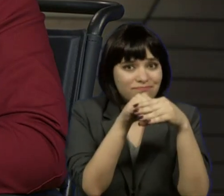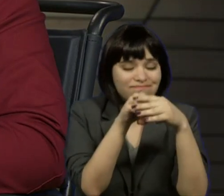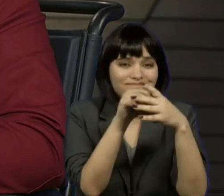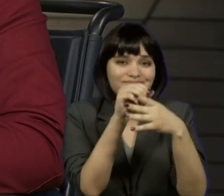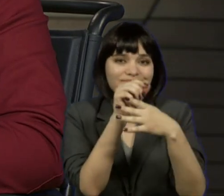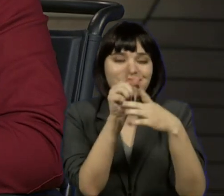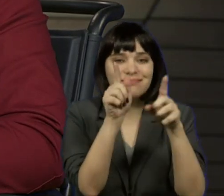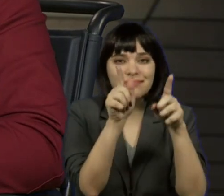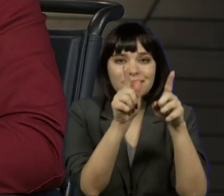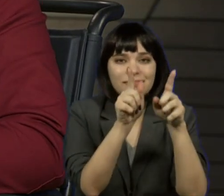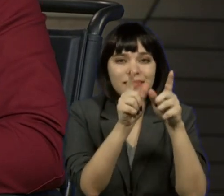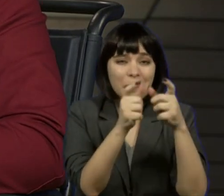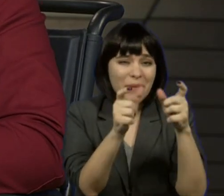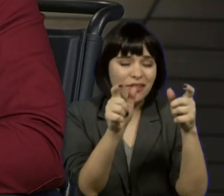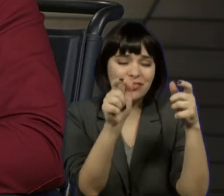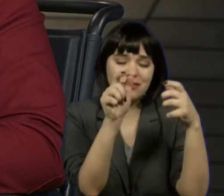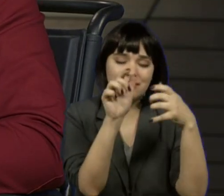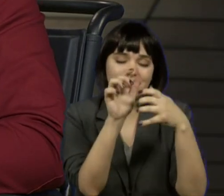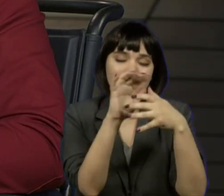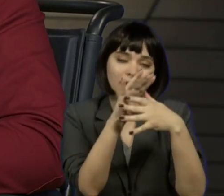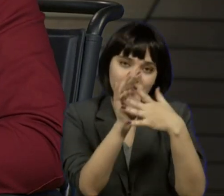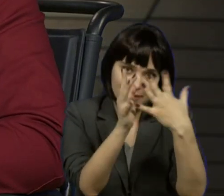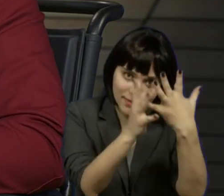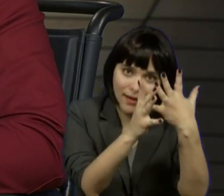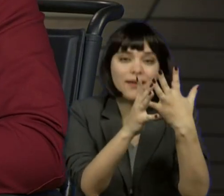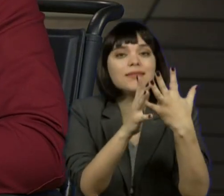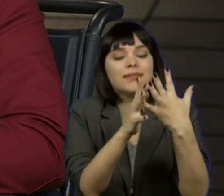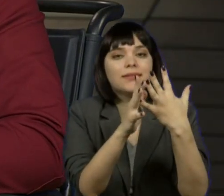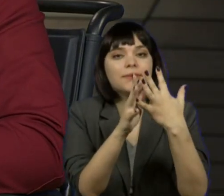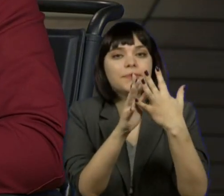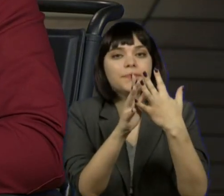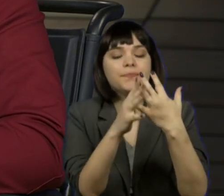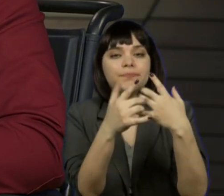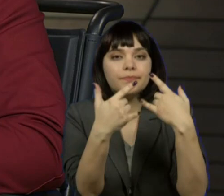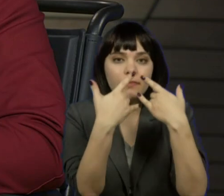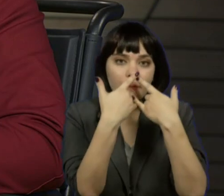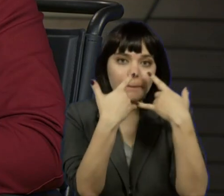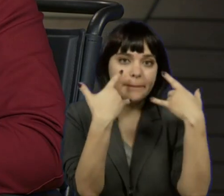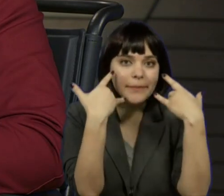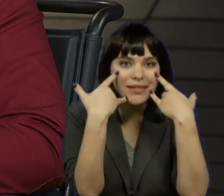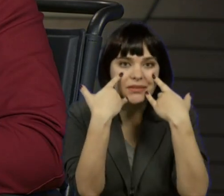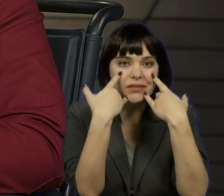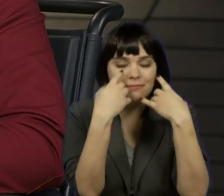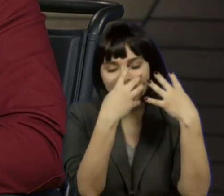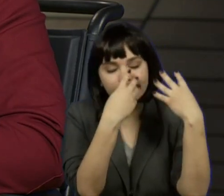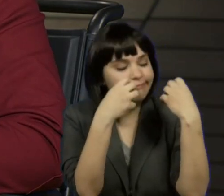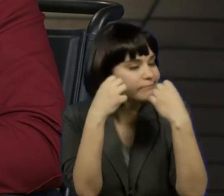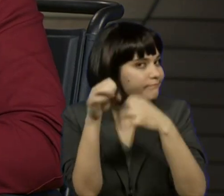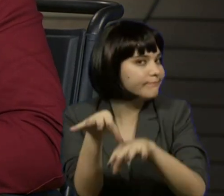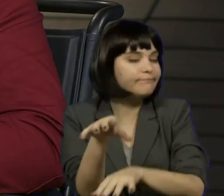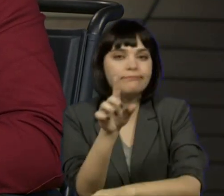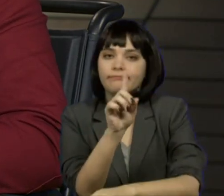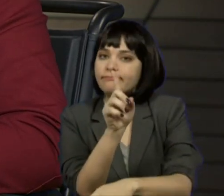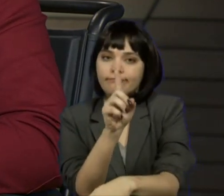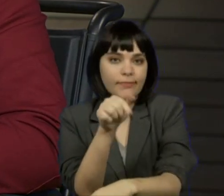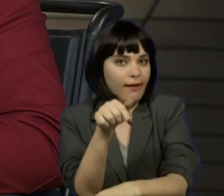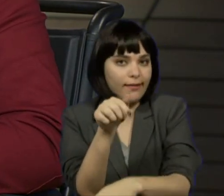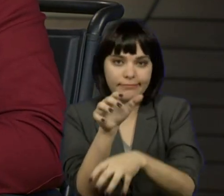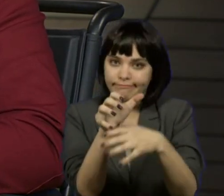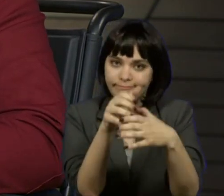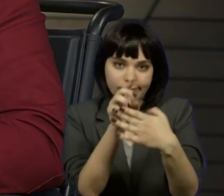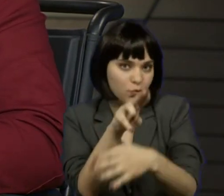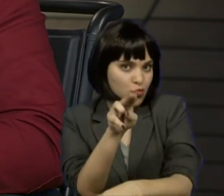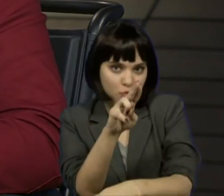incorporada dentro da gramática da língua de sinais, então, o uso de máscara foi descartado pela equipe. Nós